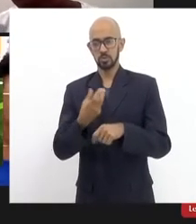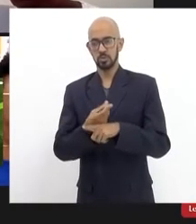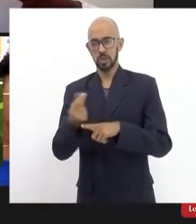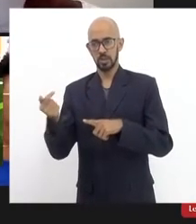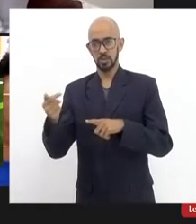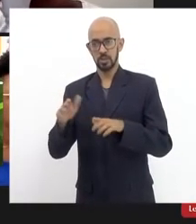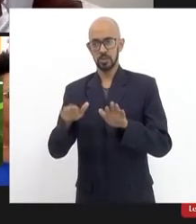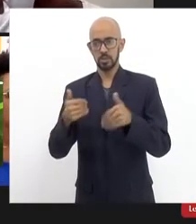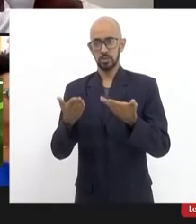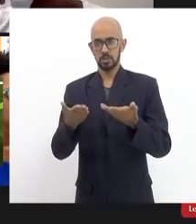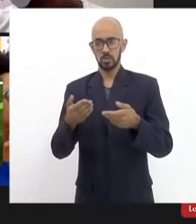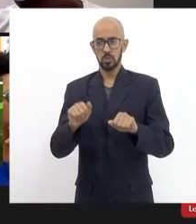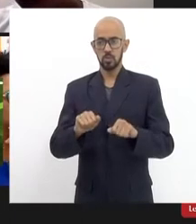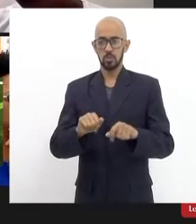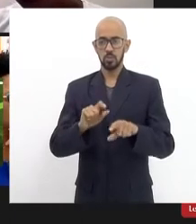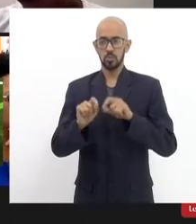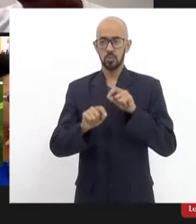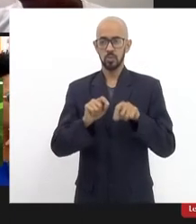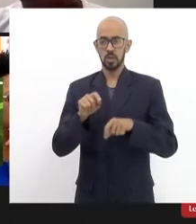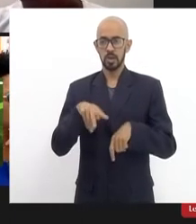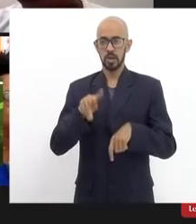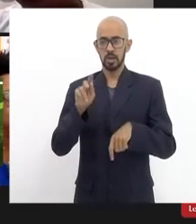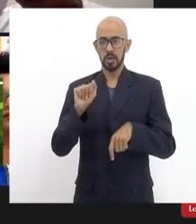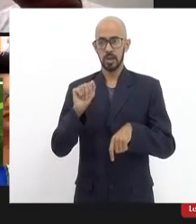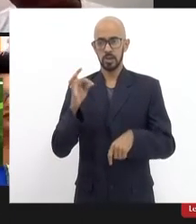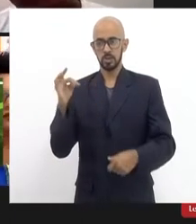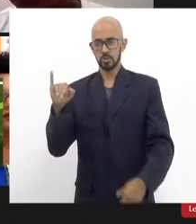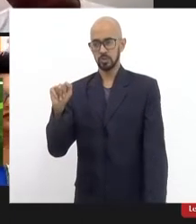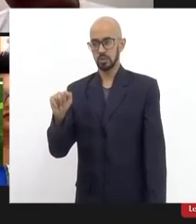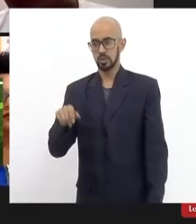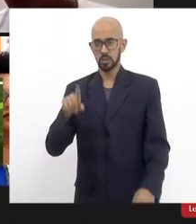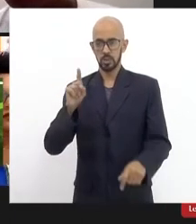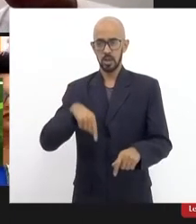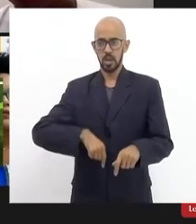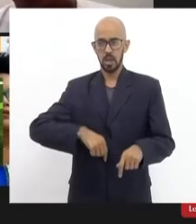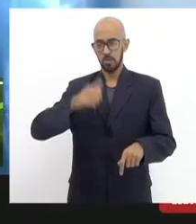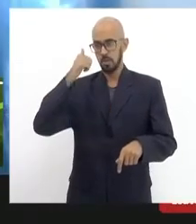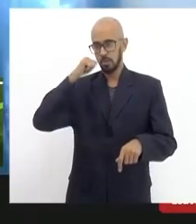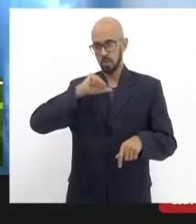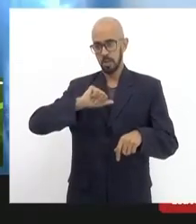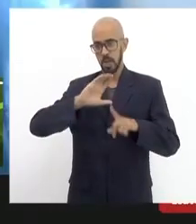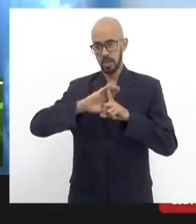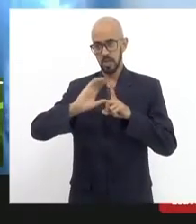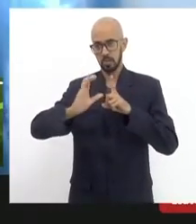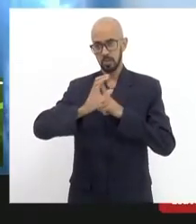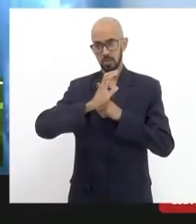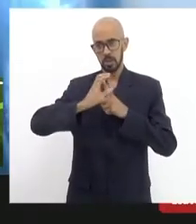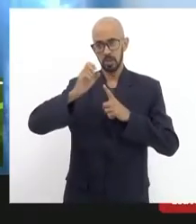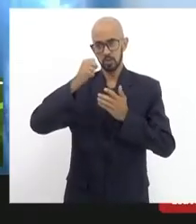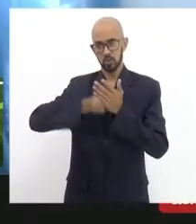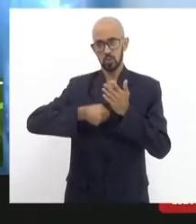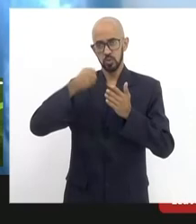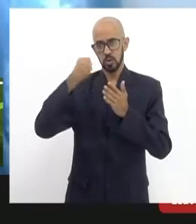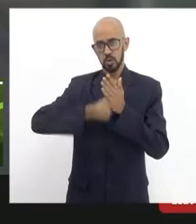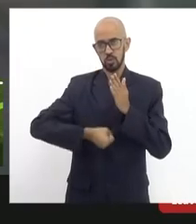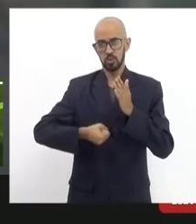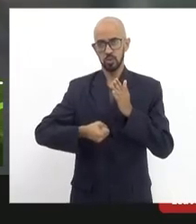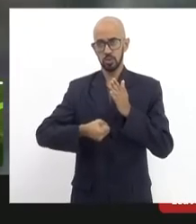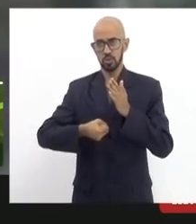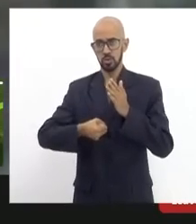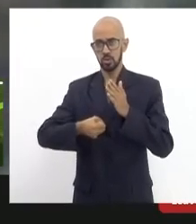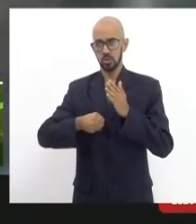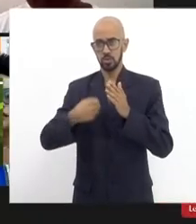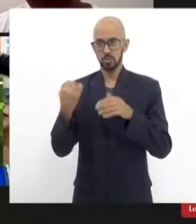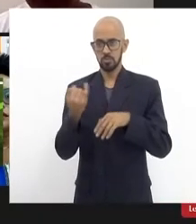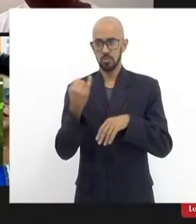ordem já estava previsto a Clácia que é uma mulher da comunidade uma batalhadora e é